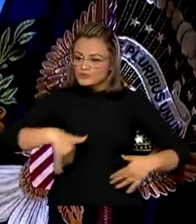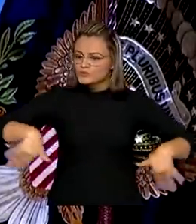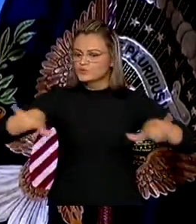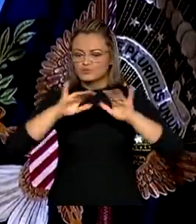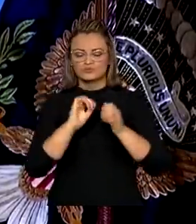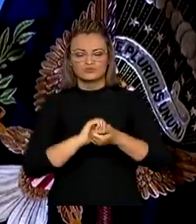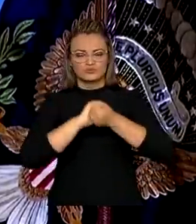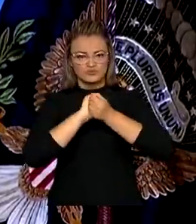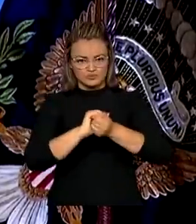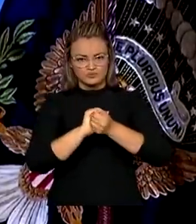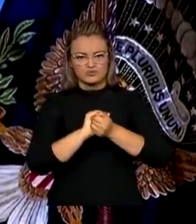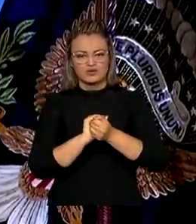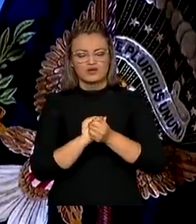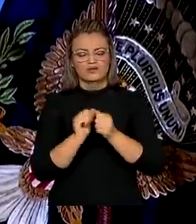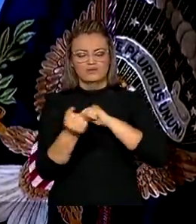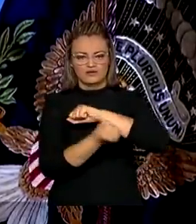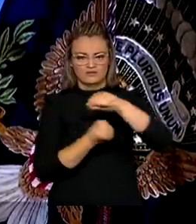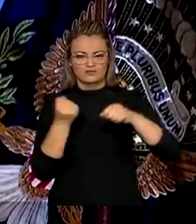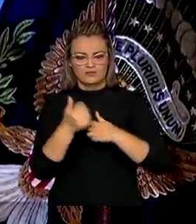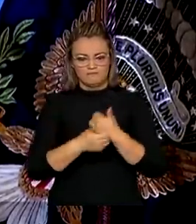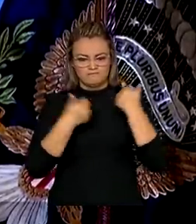garantir um futuro mais sustentável.